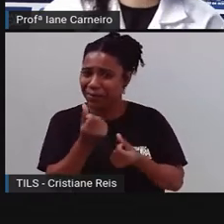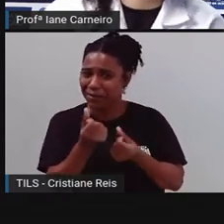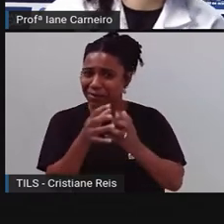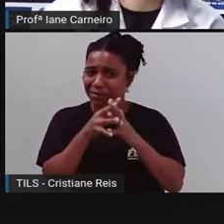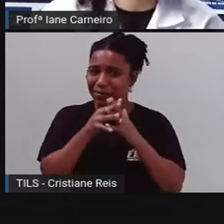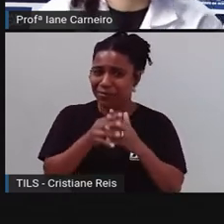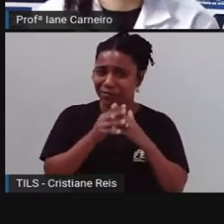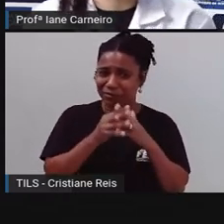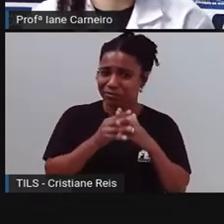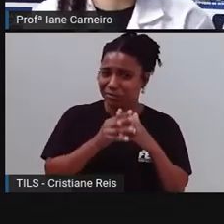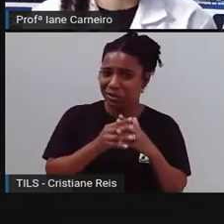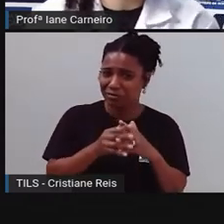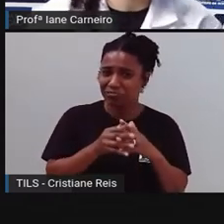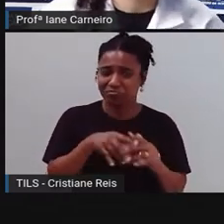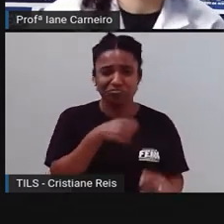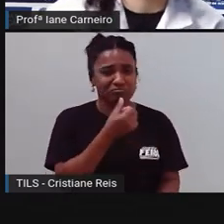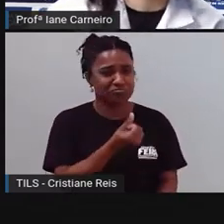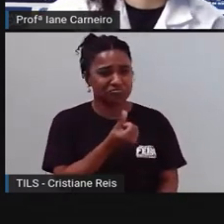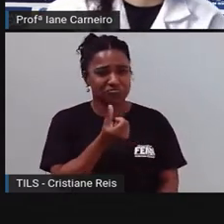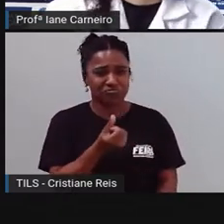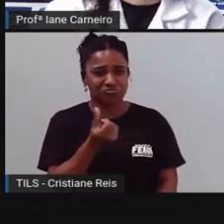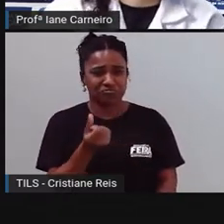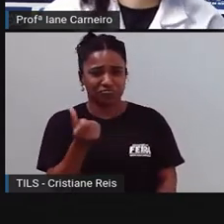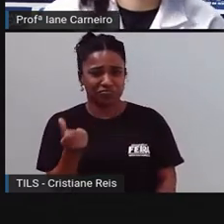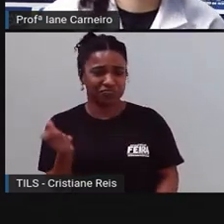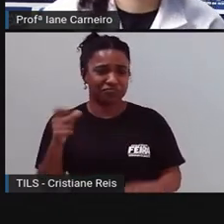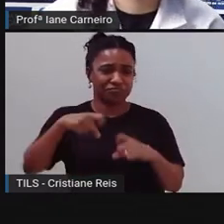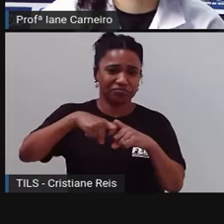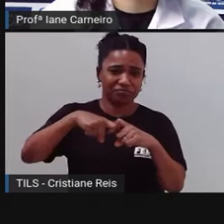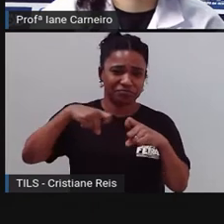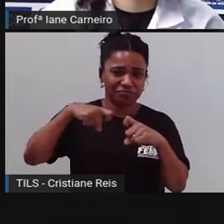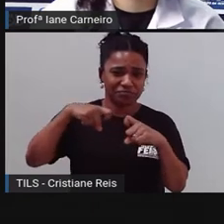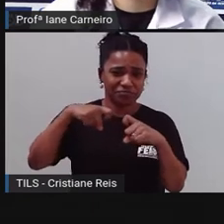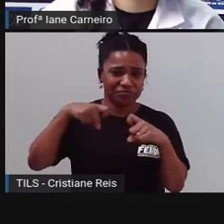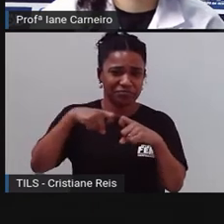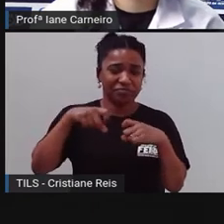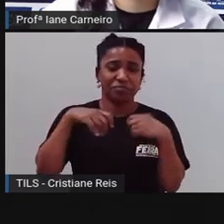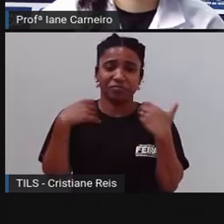Aonde meia, meia, meia? O que será? Qual será a resposta?